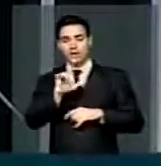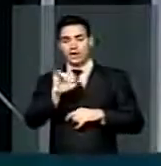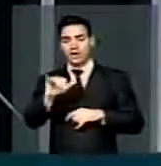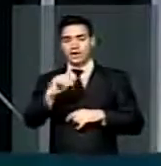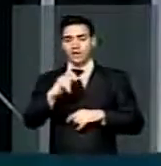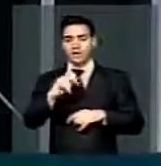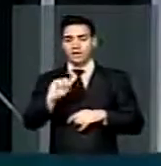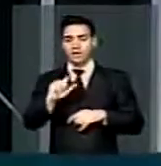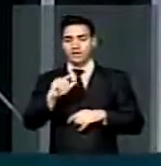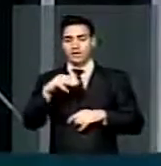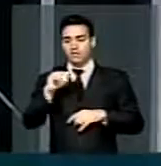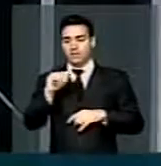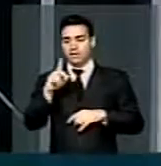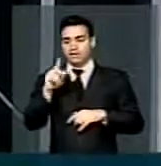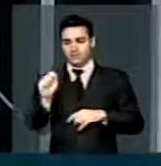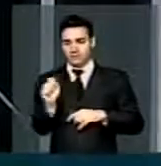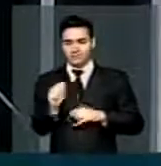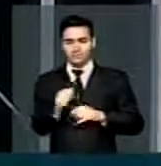Palmada.